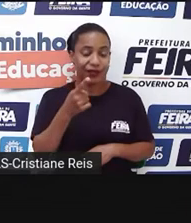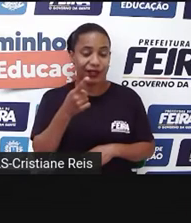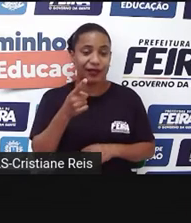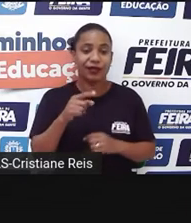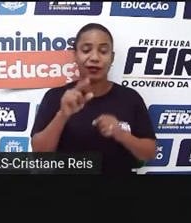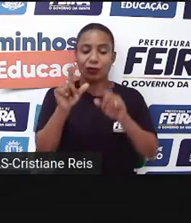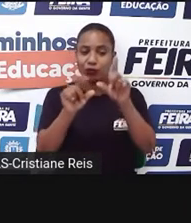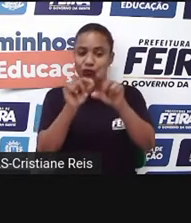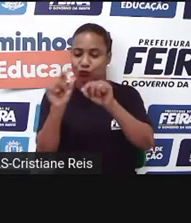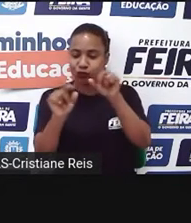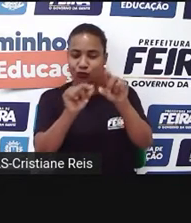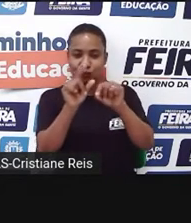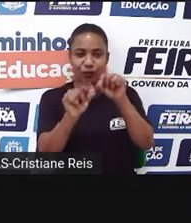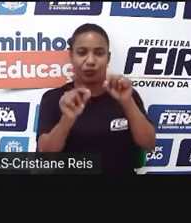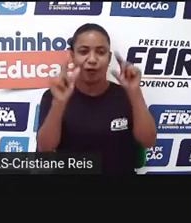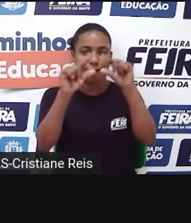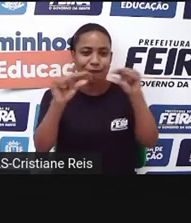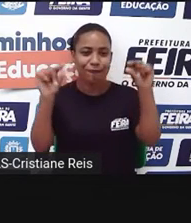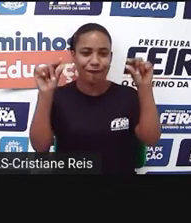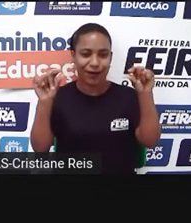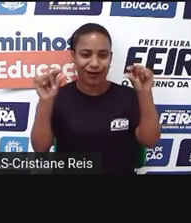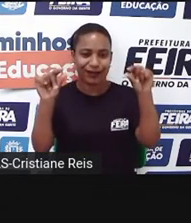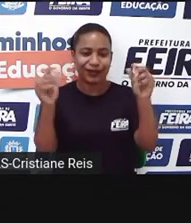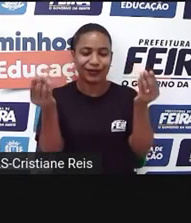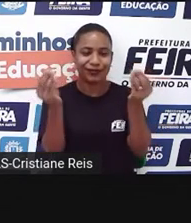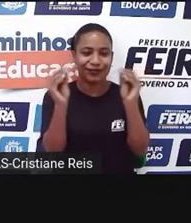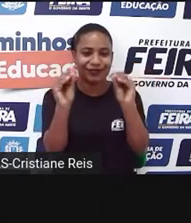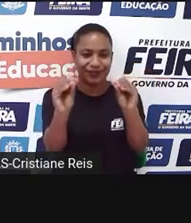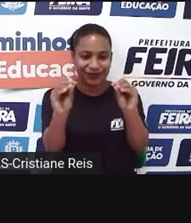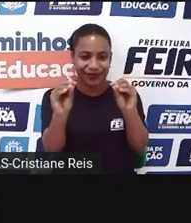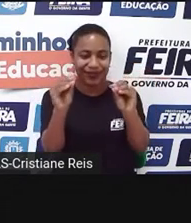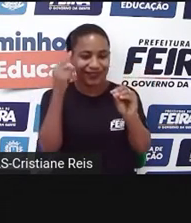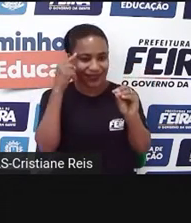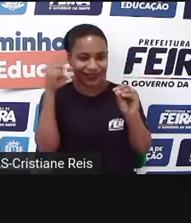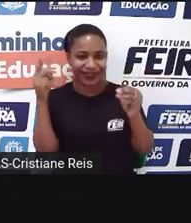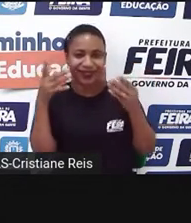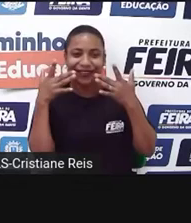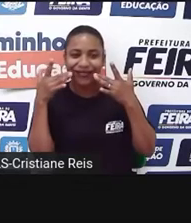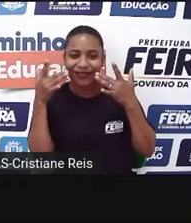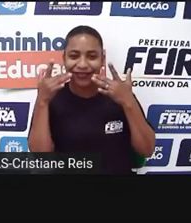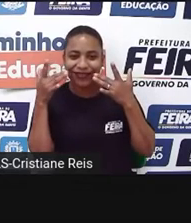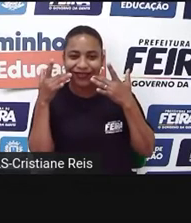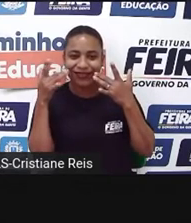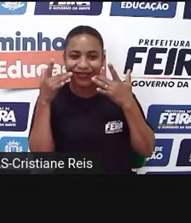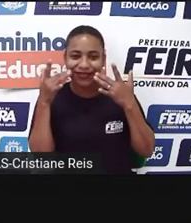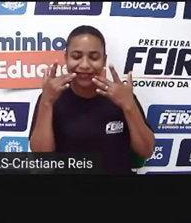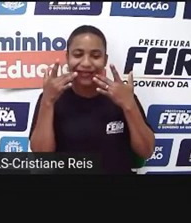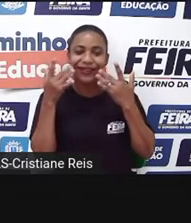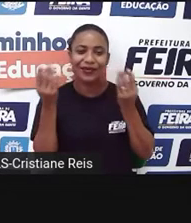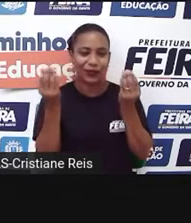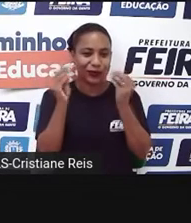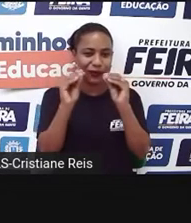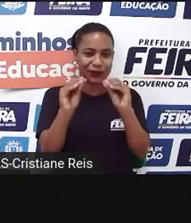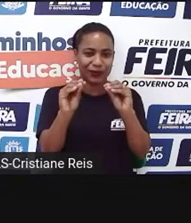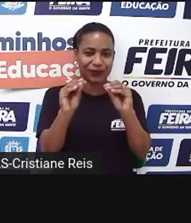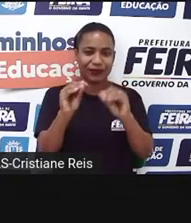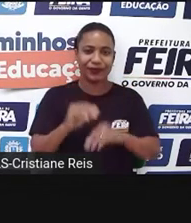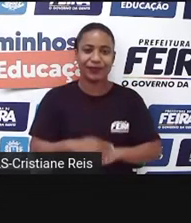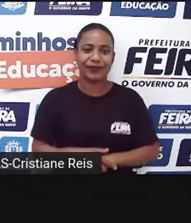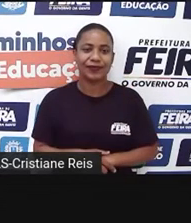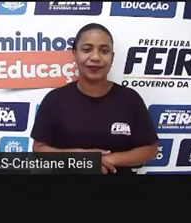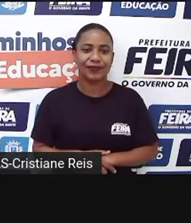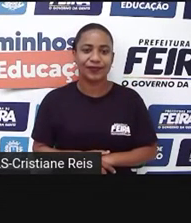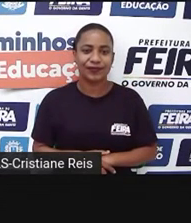partir do texto da peça teatral Hamlet. Let's go. You killed